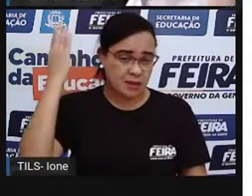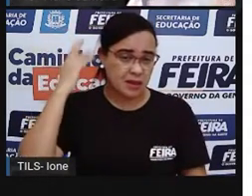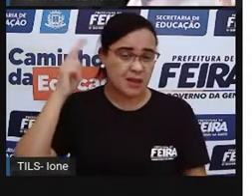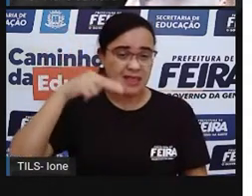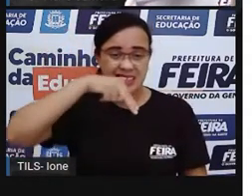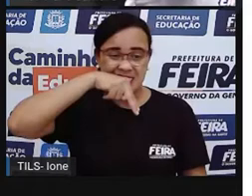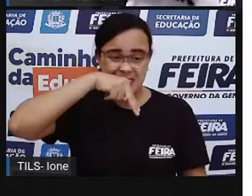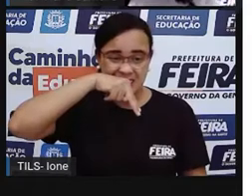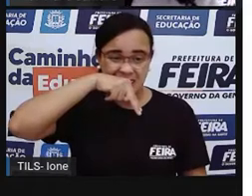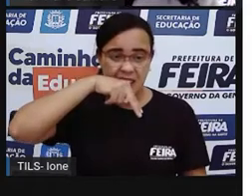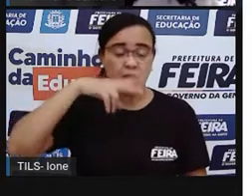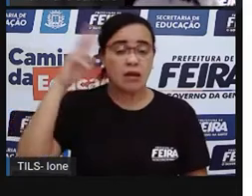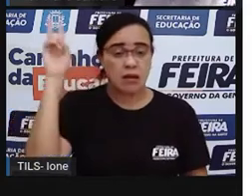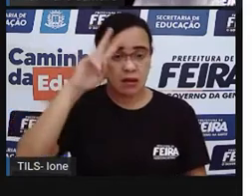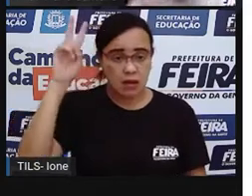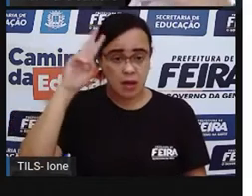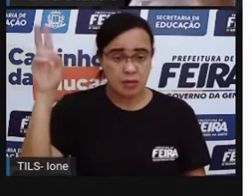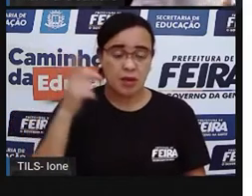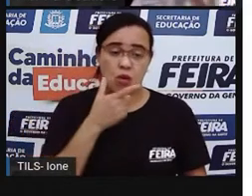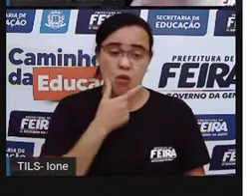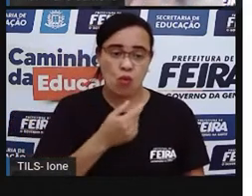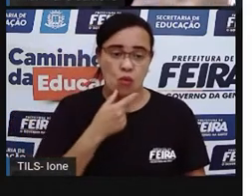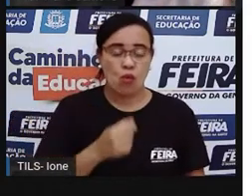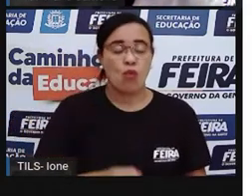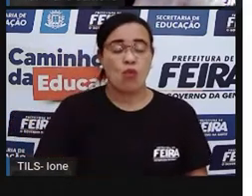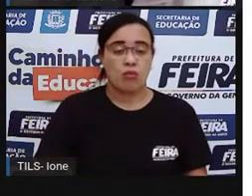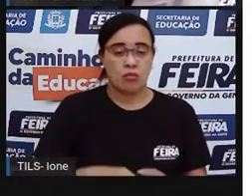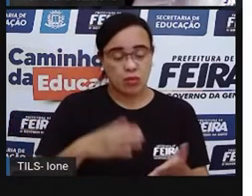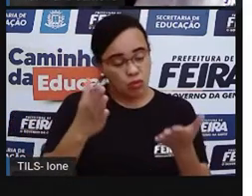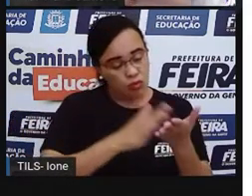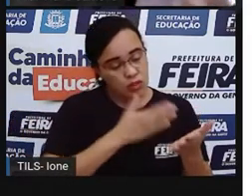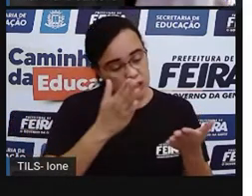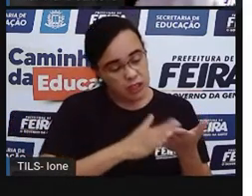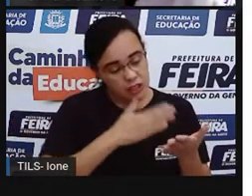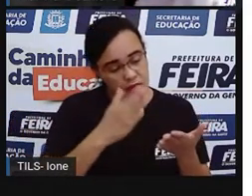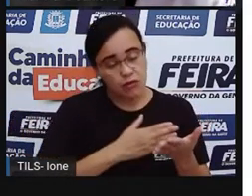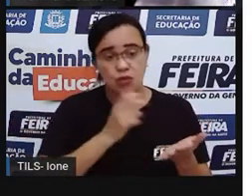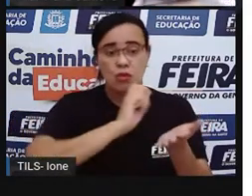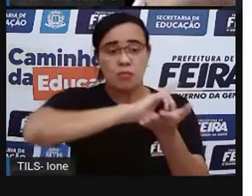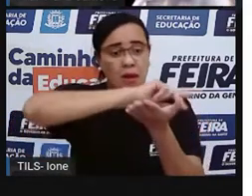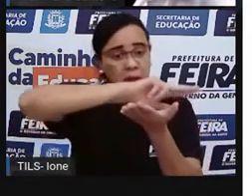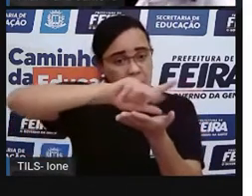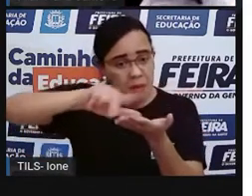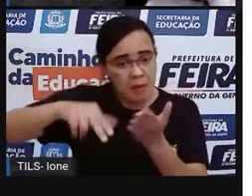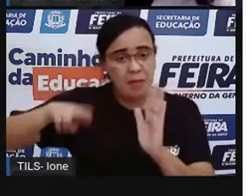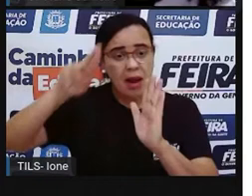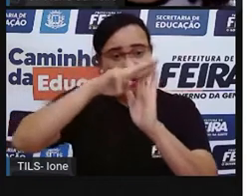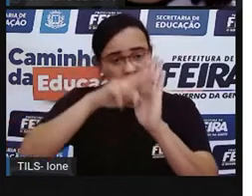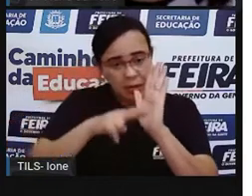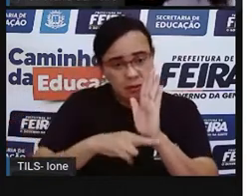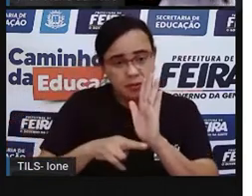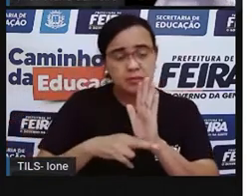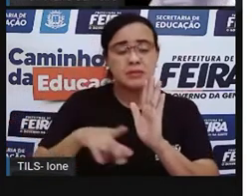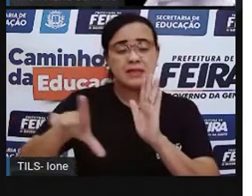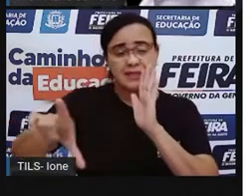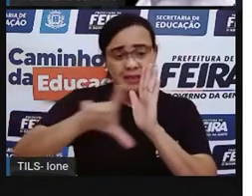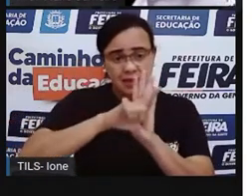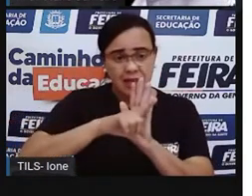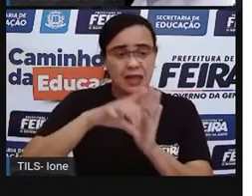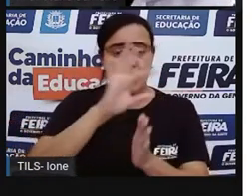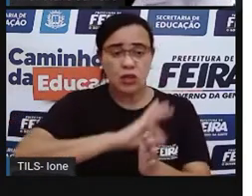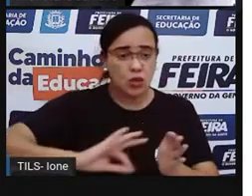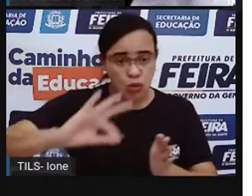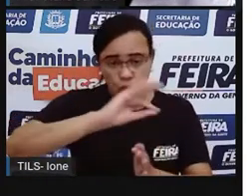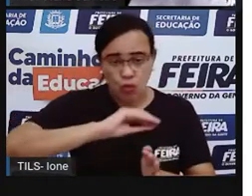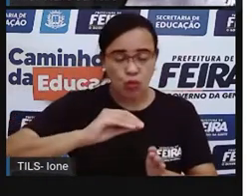Então, aquele é o Estatuto da Criança. É um livro que tem, realmente, todas as leis que fala desde o nascimento até